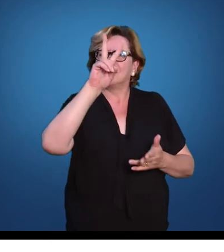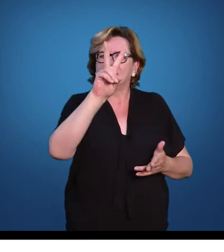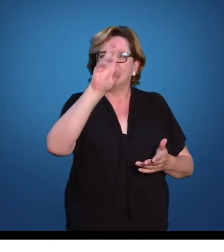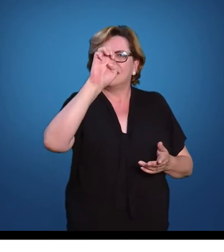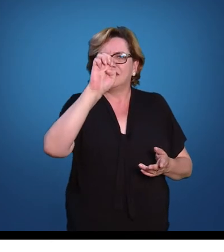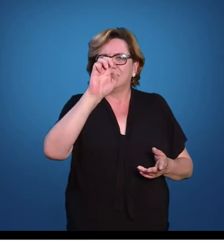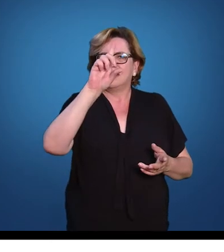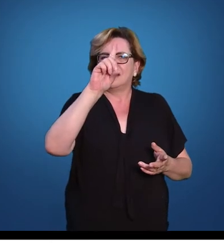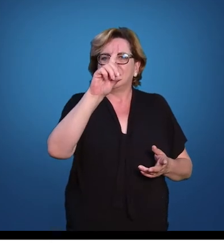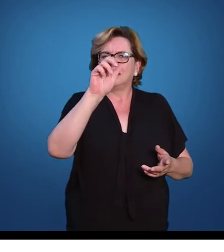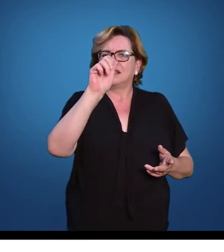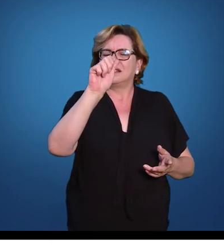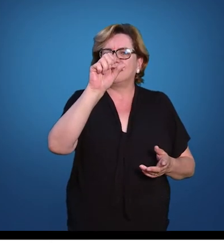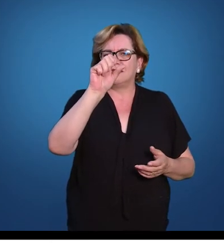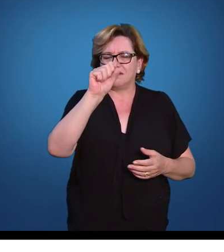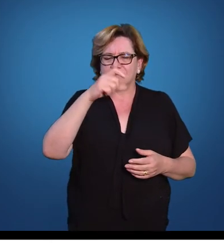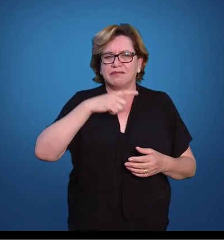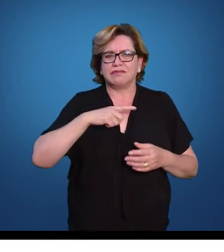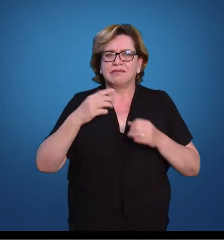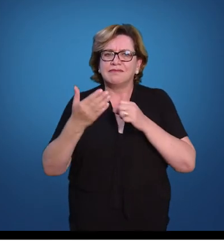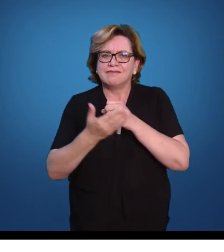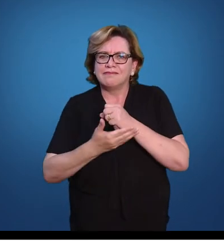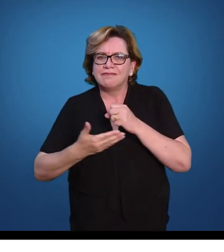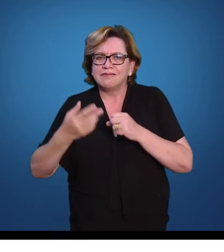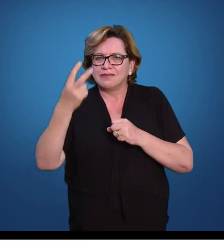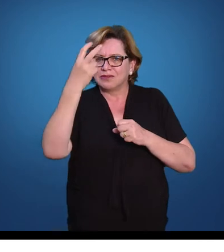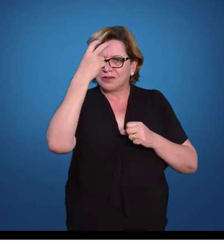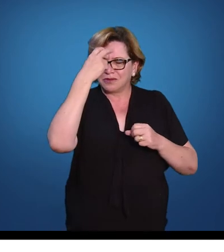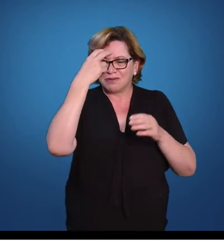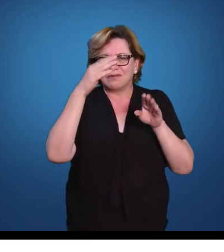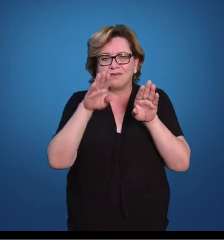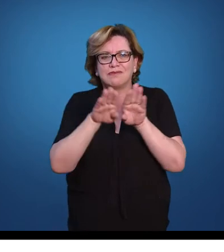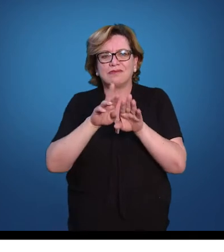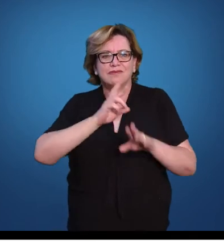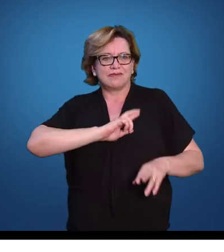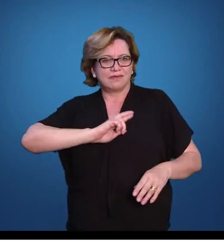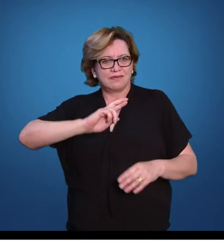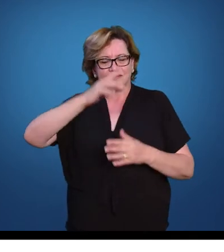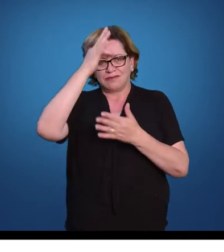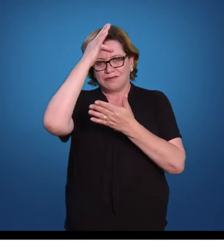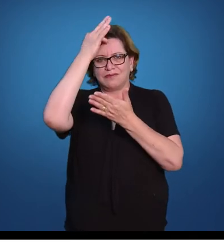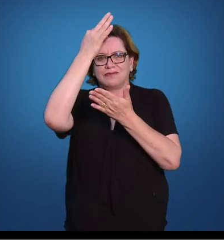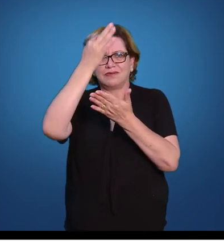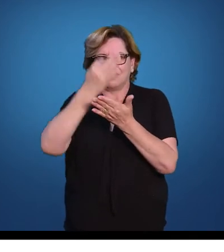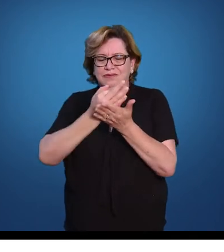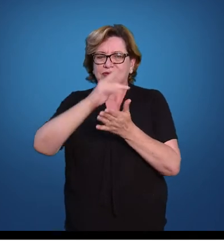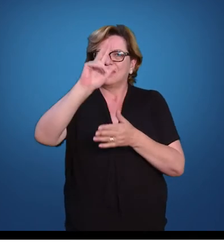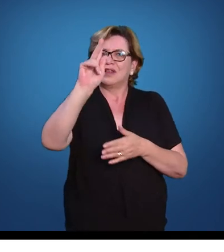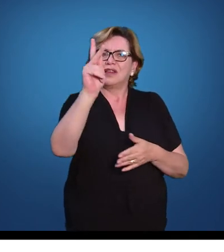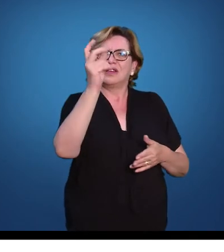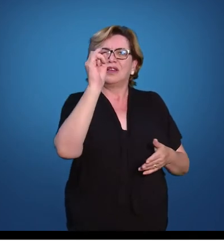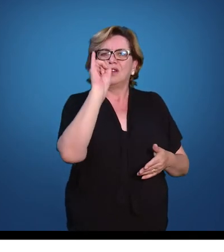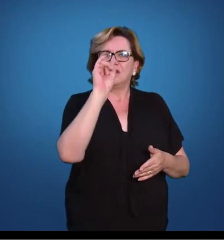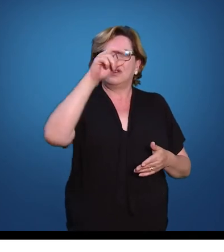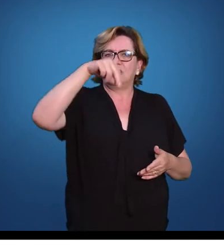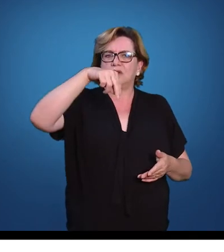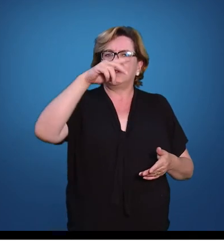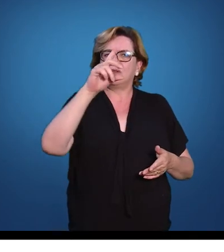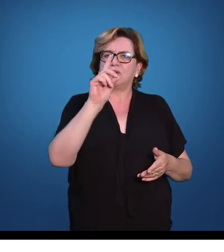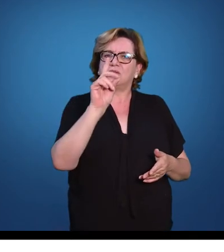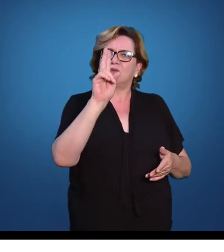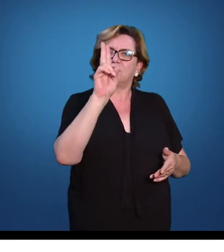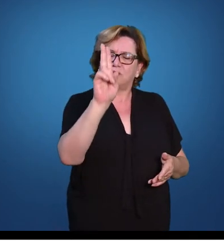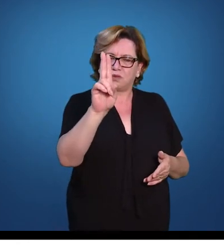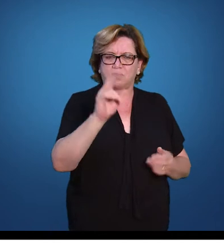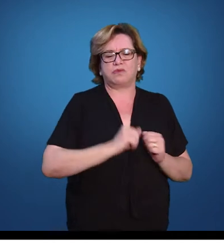base, então, de toda uma cultura, de uma religiosidade, das crenças, do hinduísmo. Panini, ele